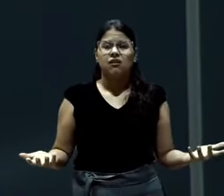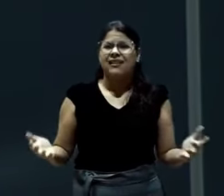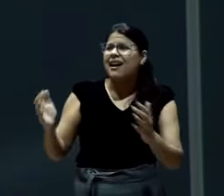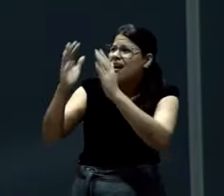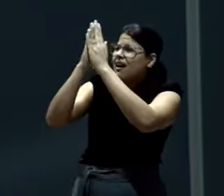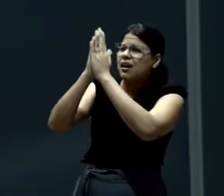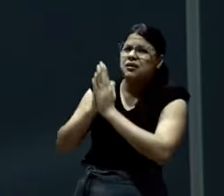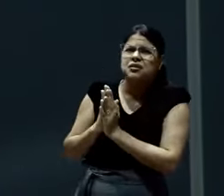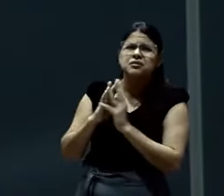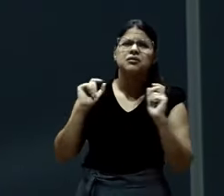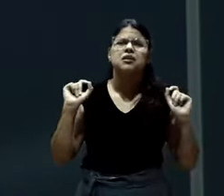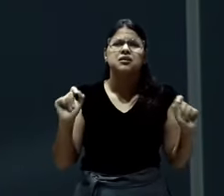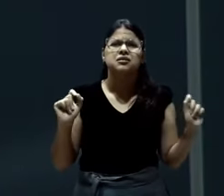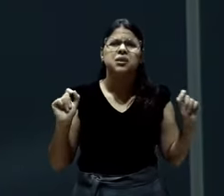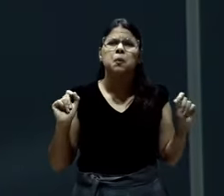adoração.